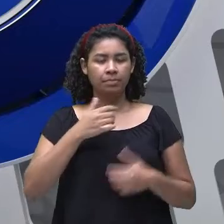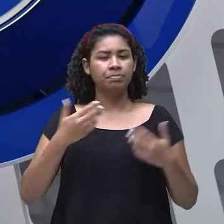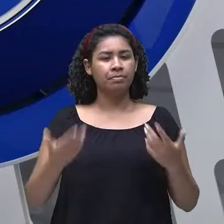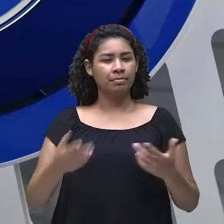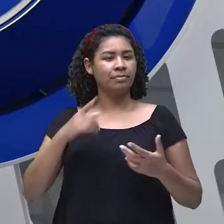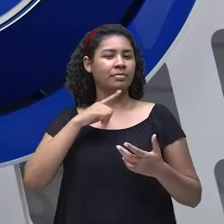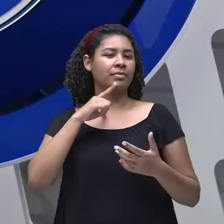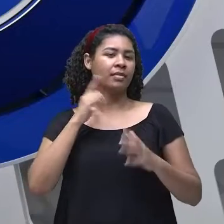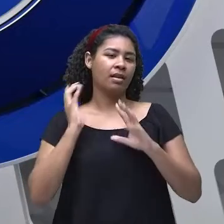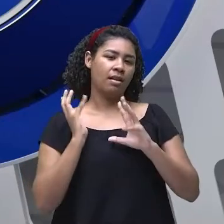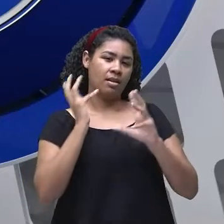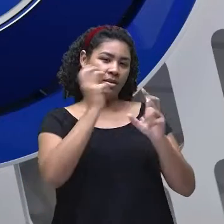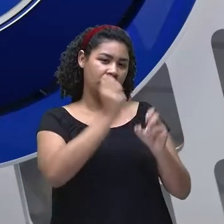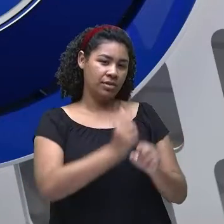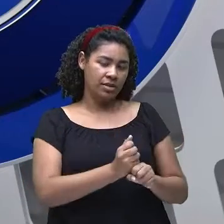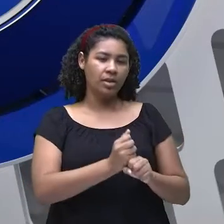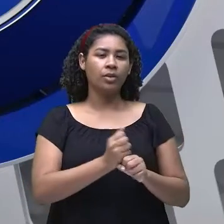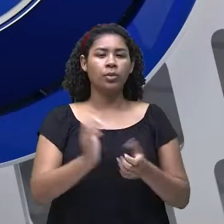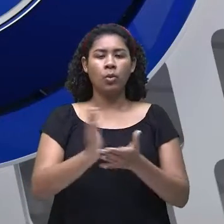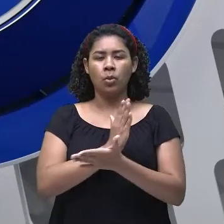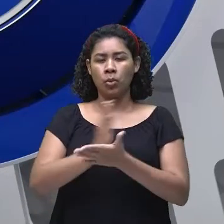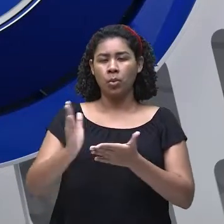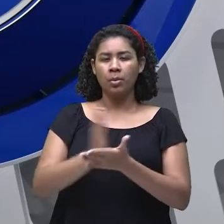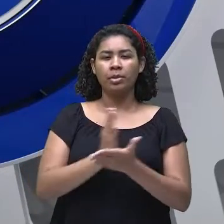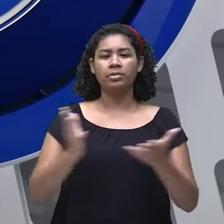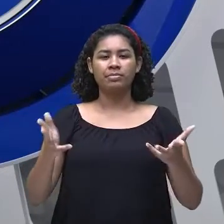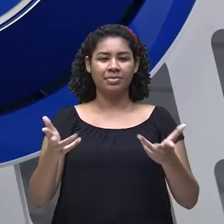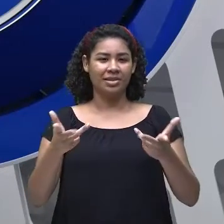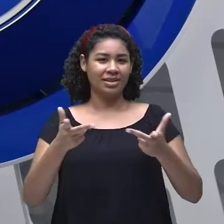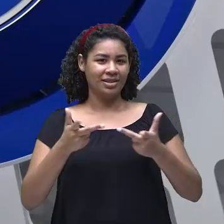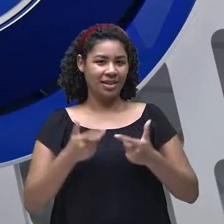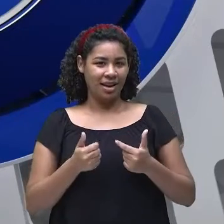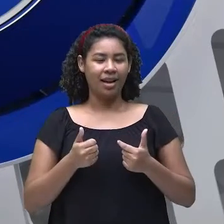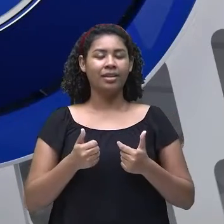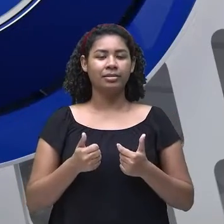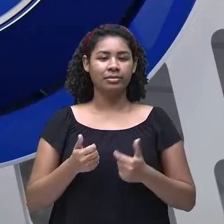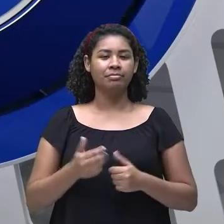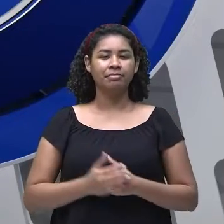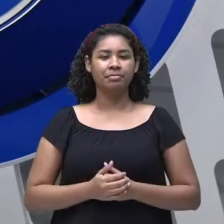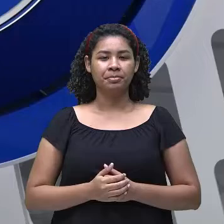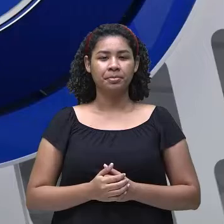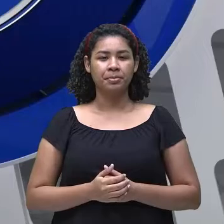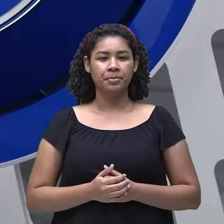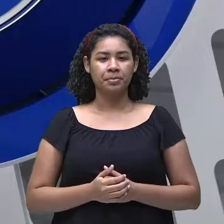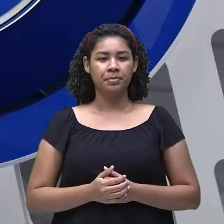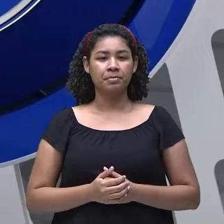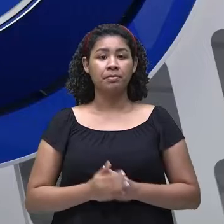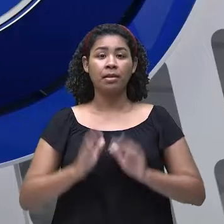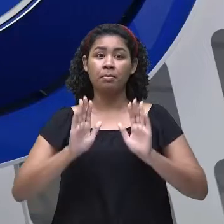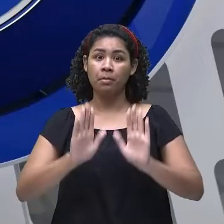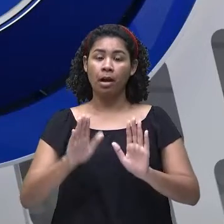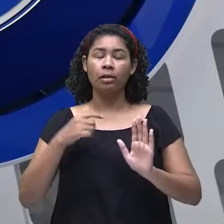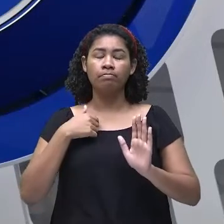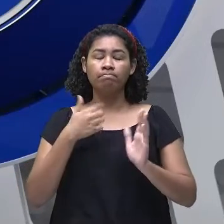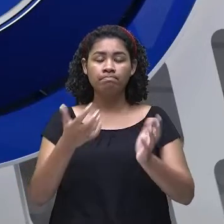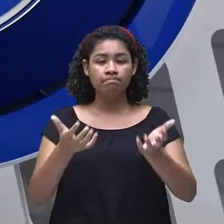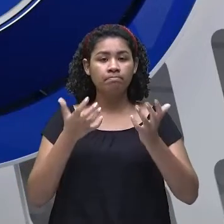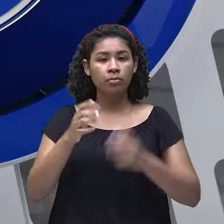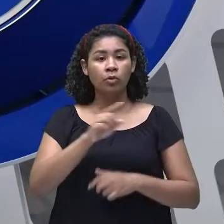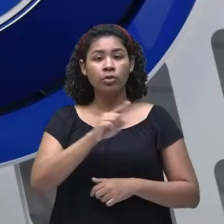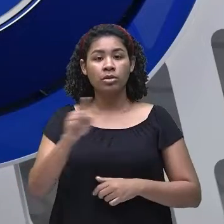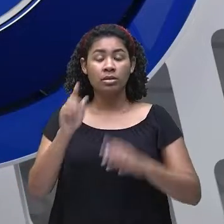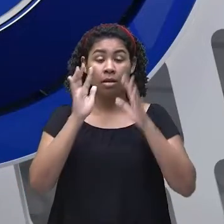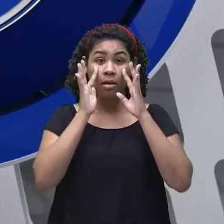revisamos algumas habilidades, né? Que a gente já tinha visto. Mas, eu quero que vocês prestem bastante